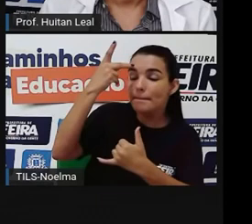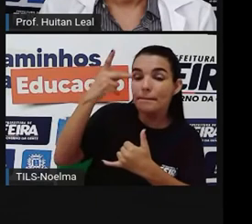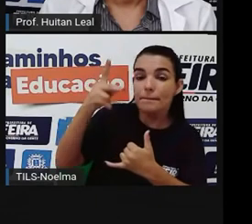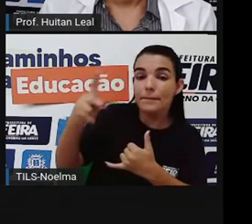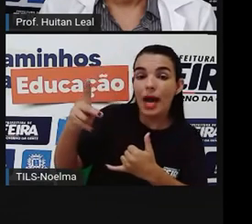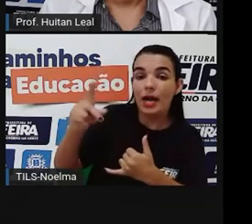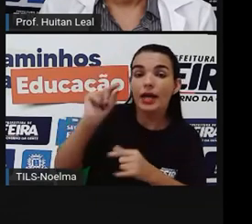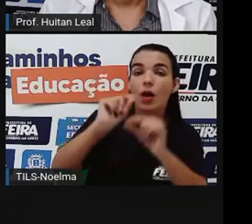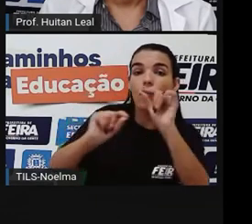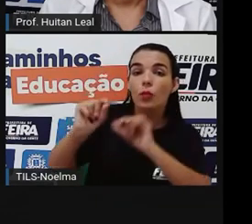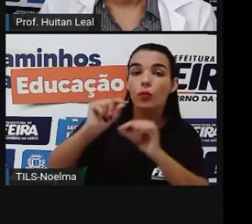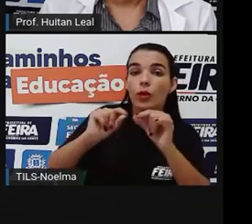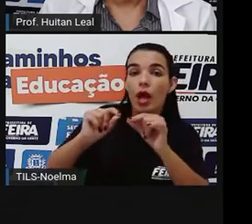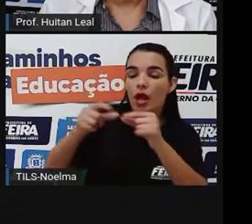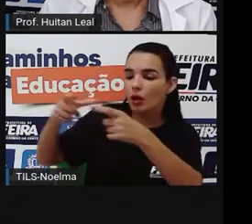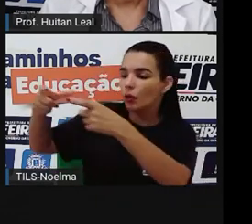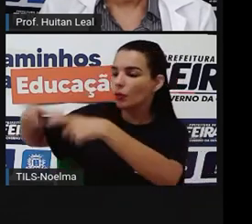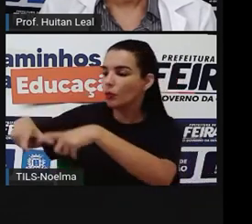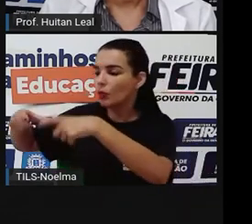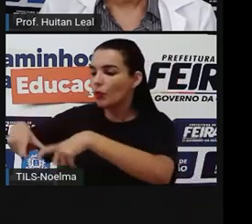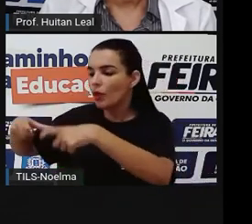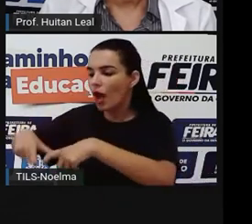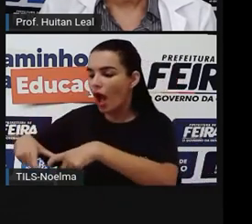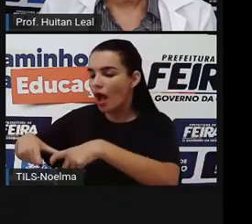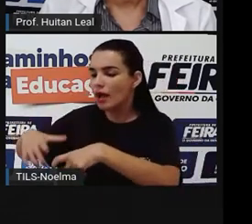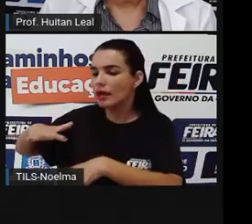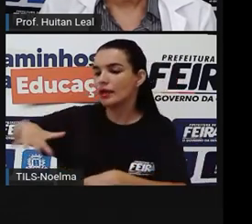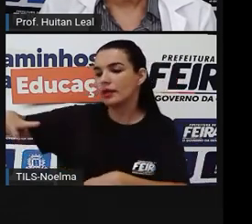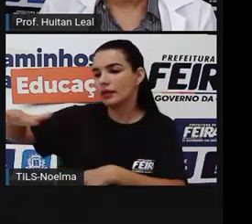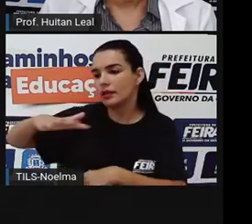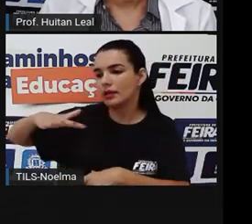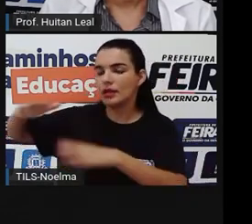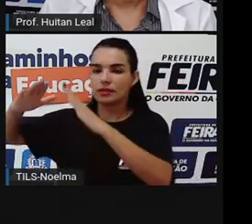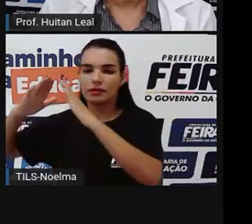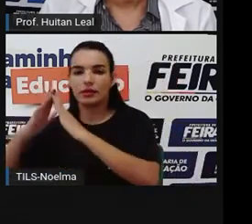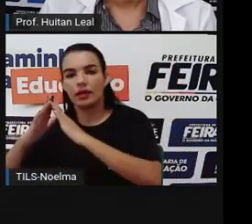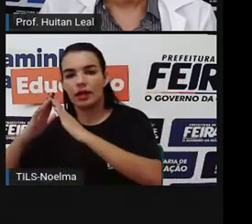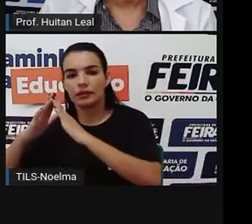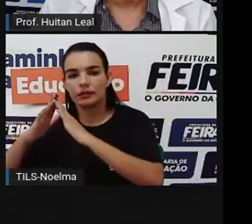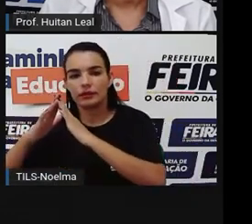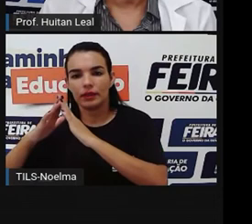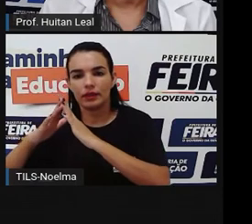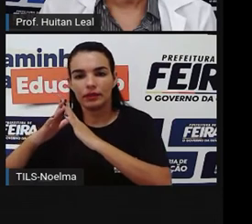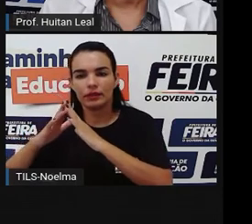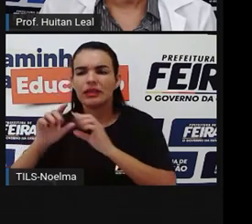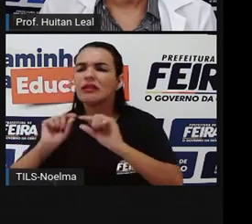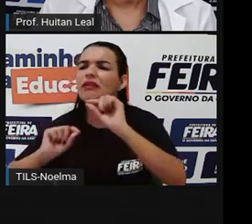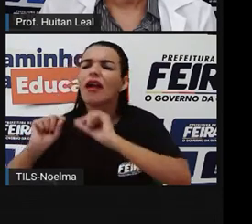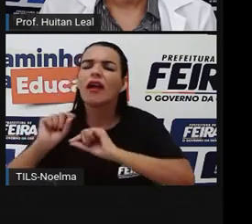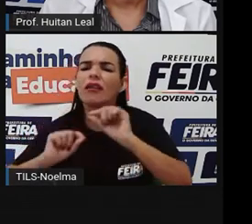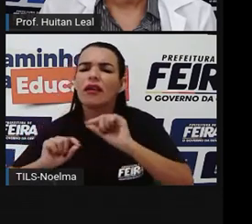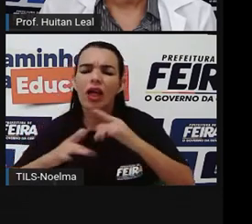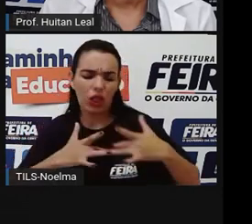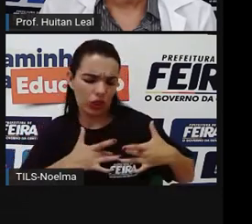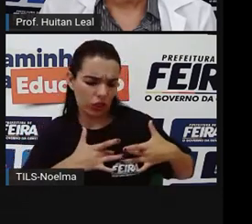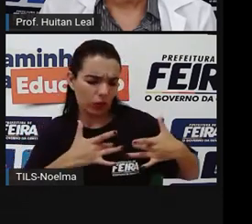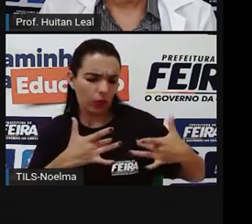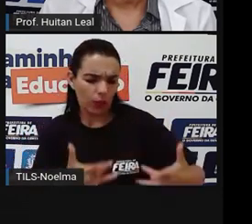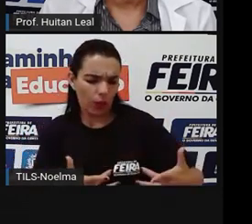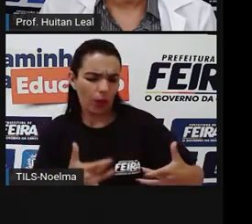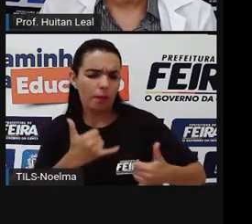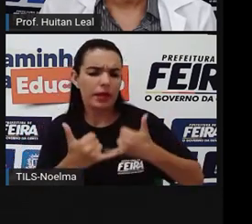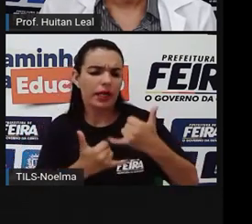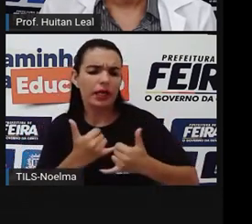brinquedos. Na sequência, você vai querer saber para quem foi que a ONG doou brinquedos. Então, o verbo existe em dois